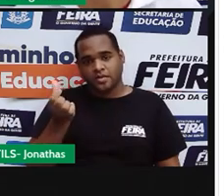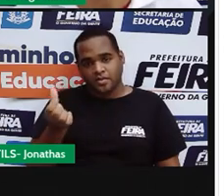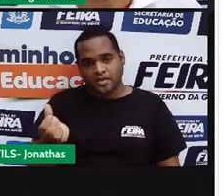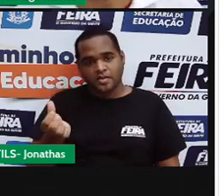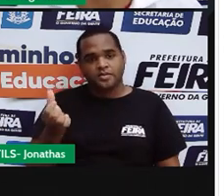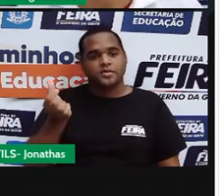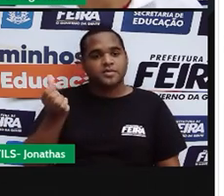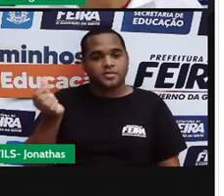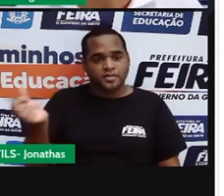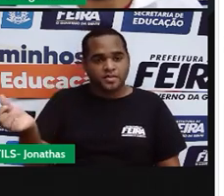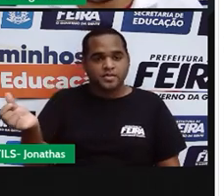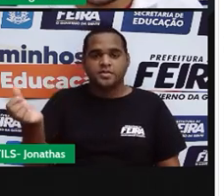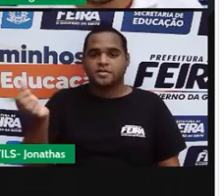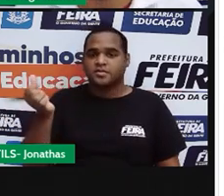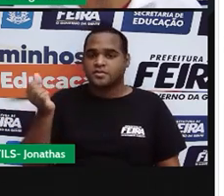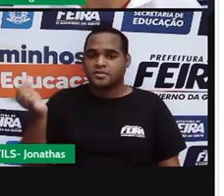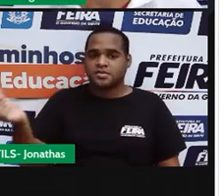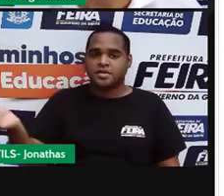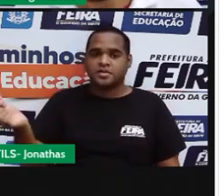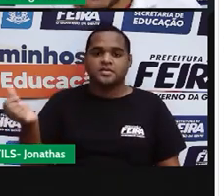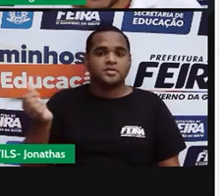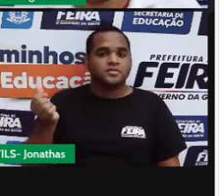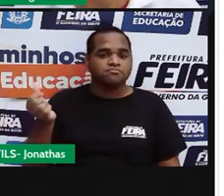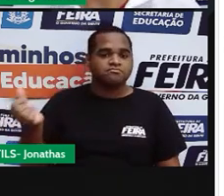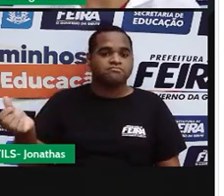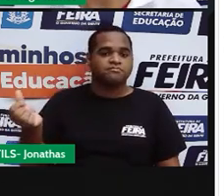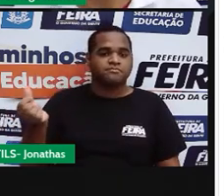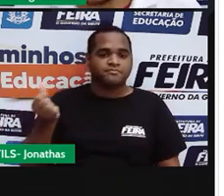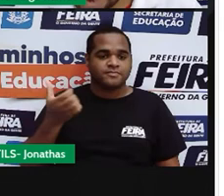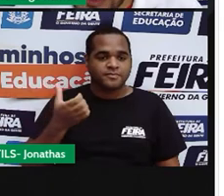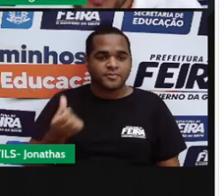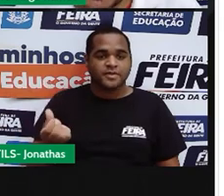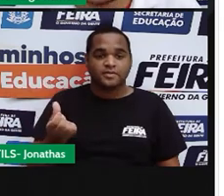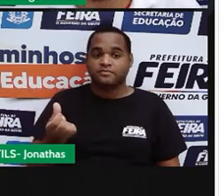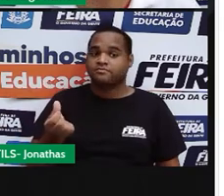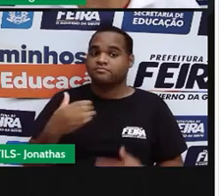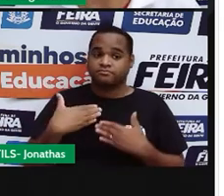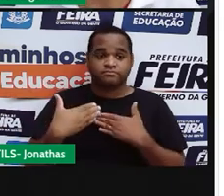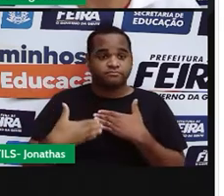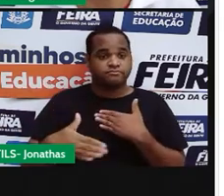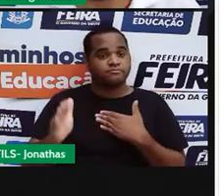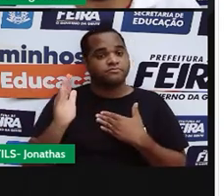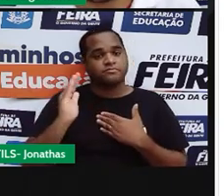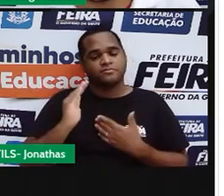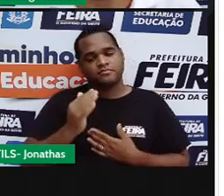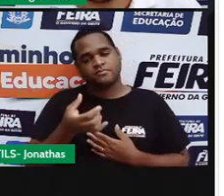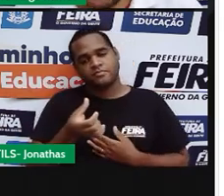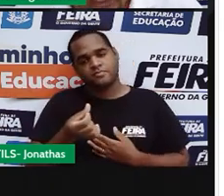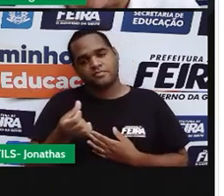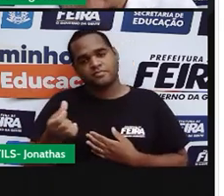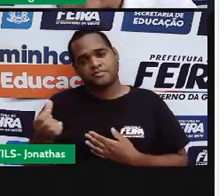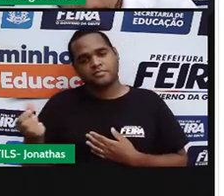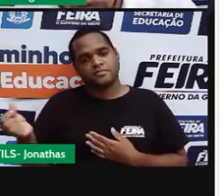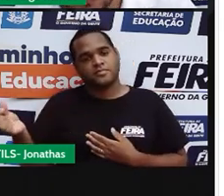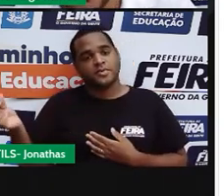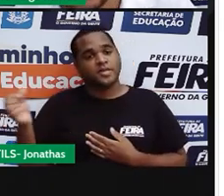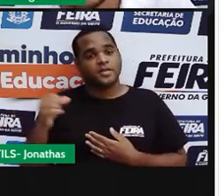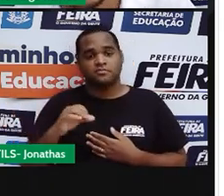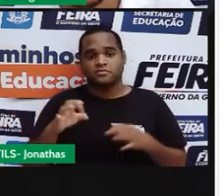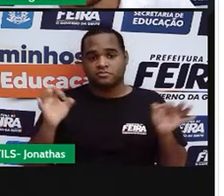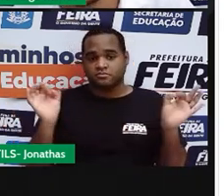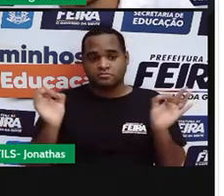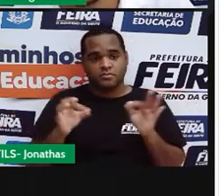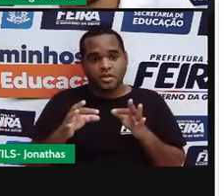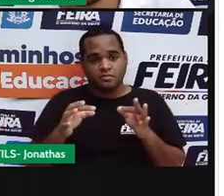seis seis seis seis e esses esses números seis nunca acabam